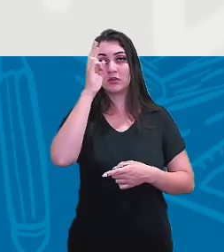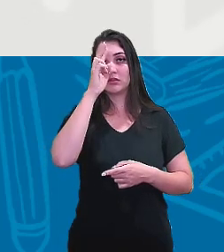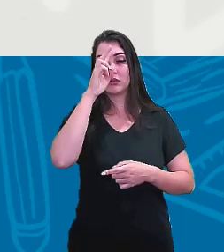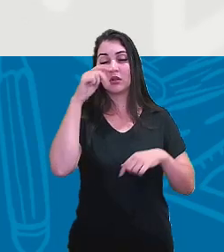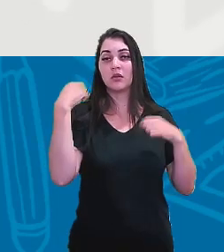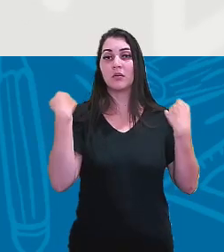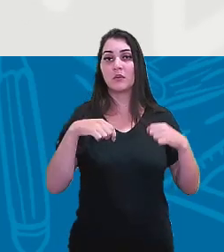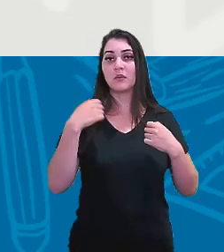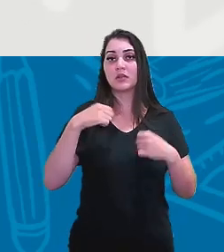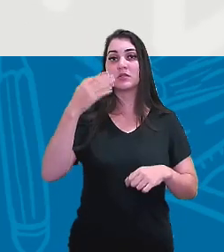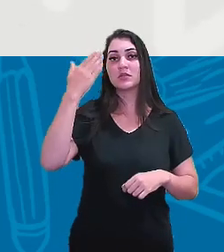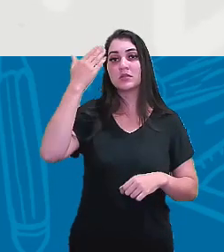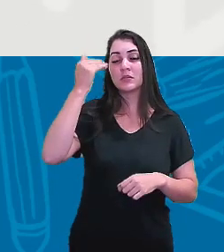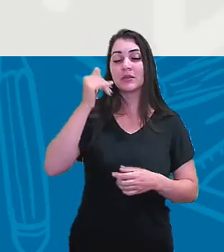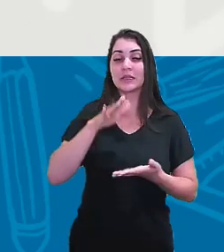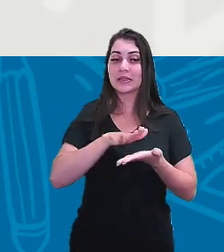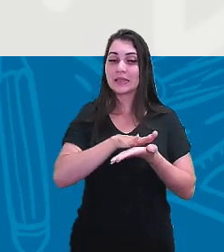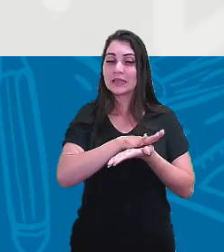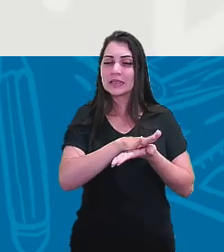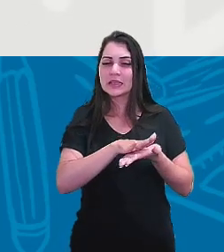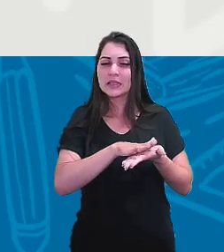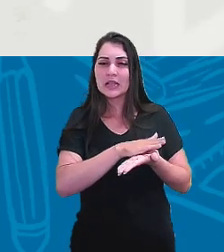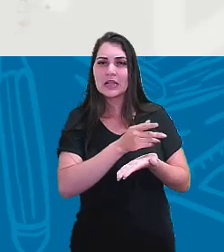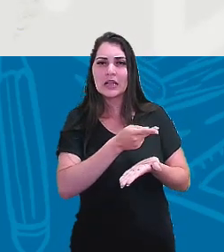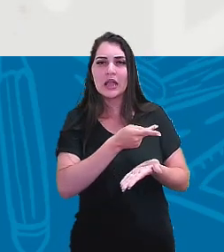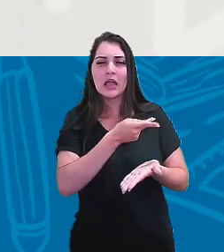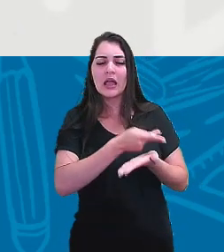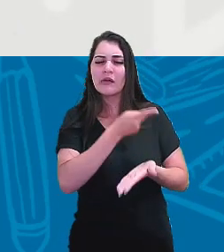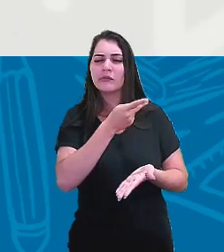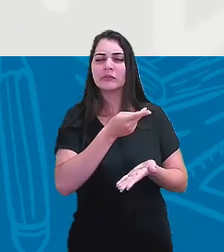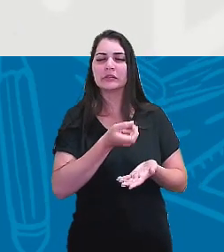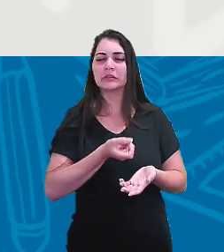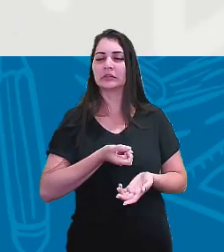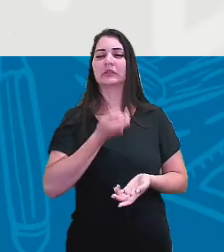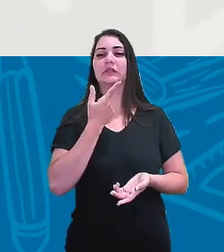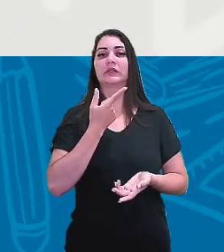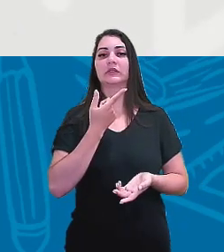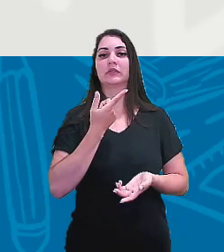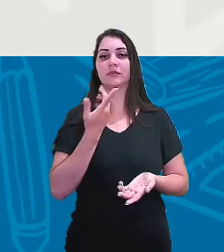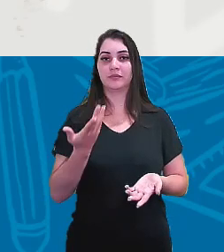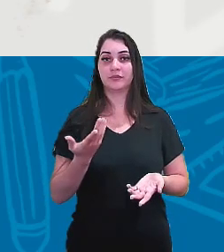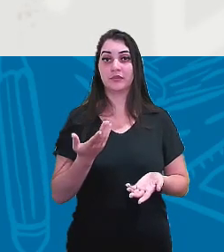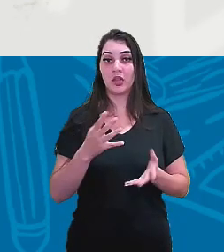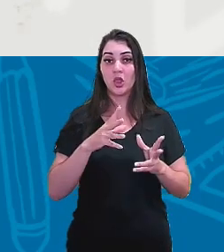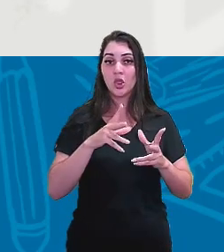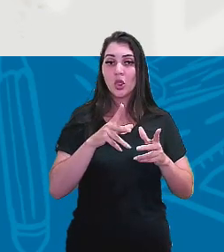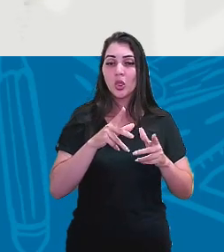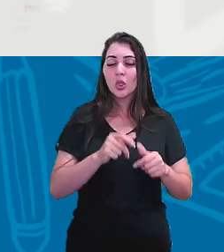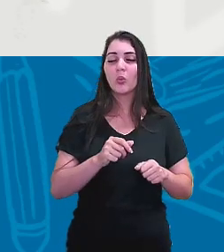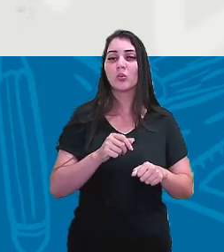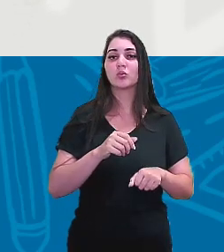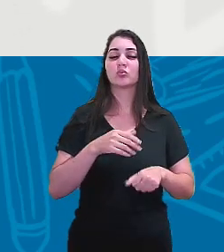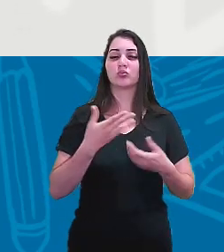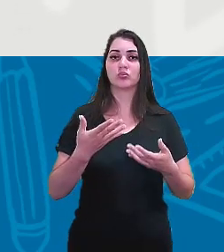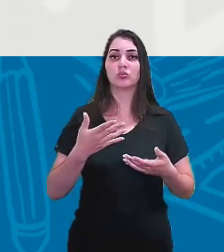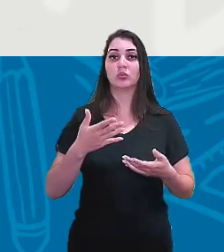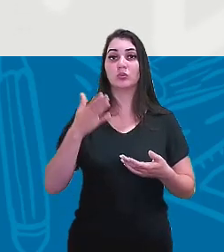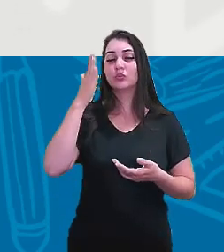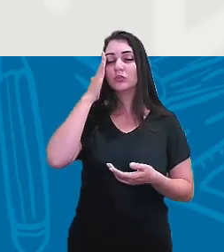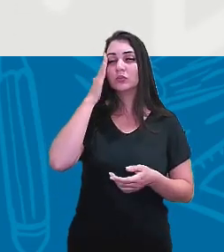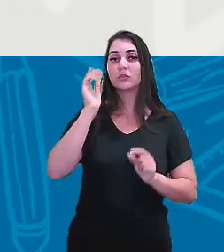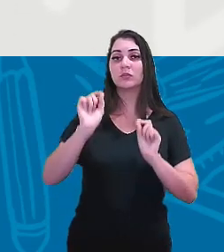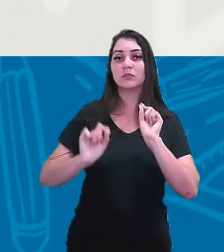saber, pessoal, que nada se dá de forma aleatória. Então, de todo modo, entender